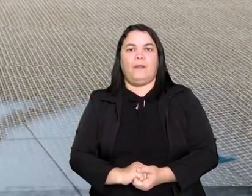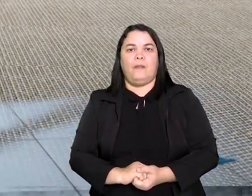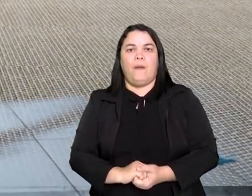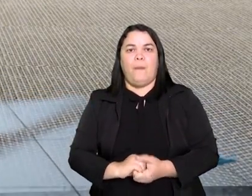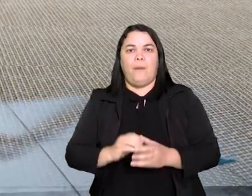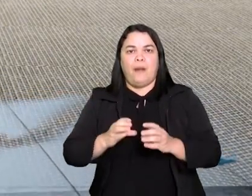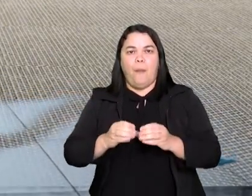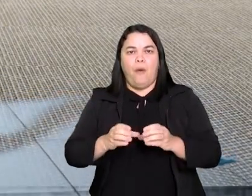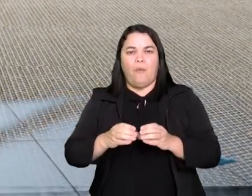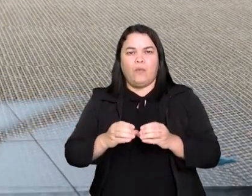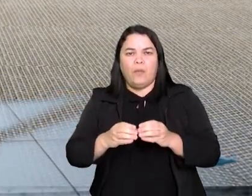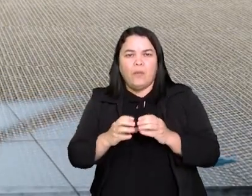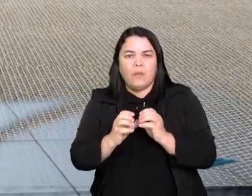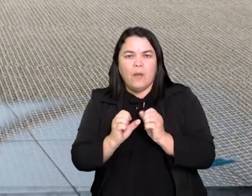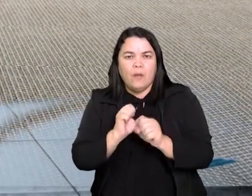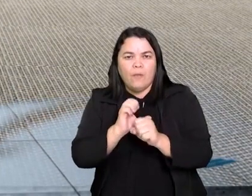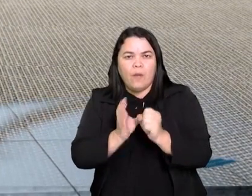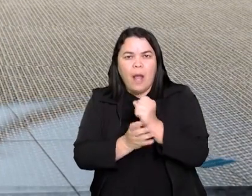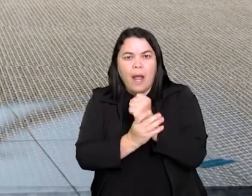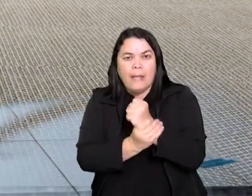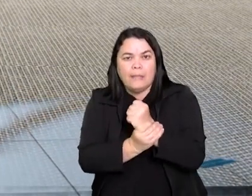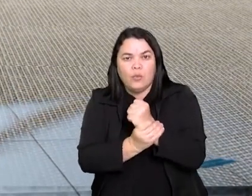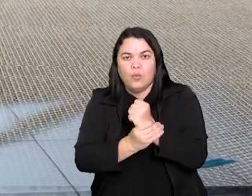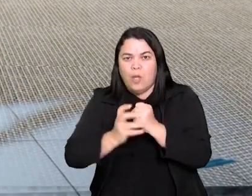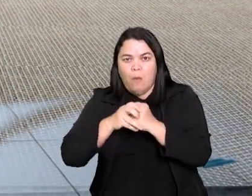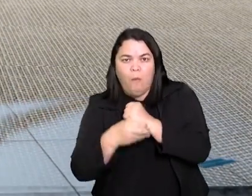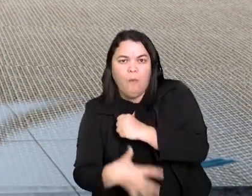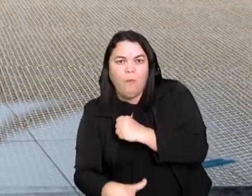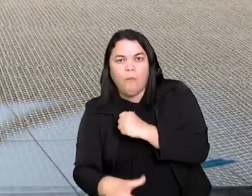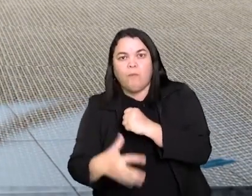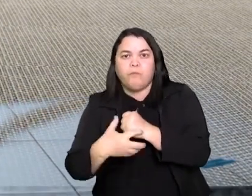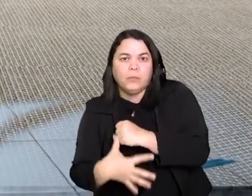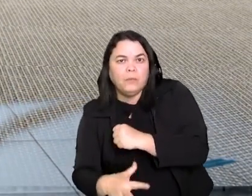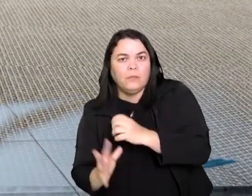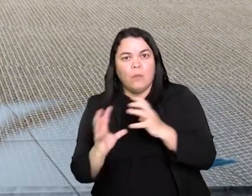Para que as almofadas fiquem bem seguras durante os movimentos.